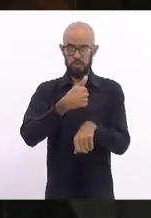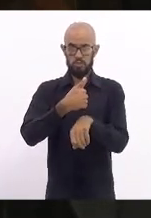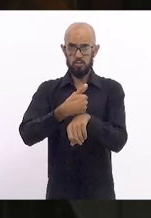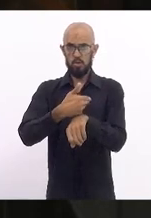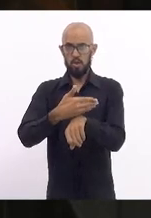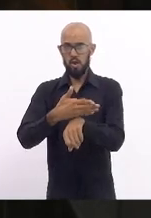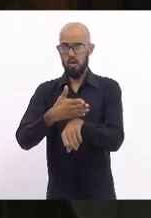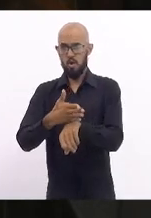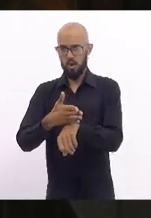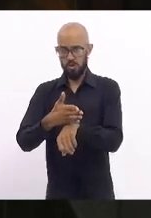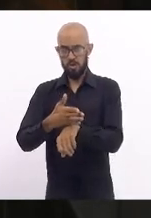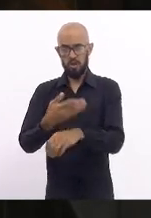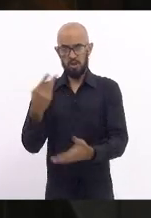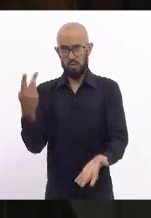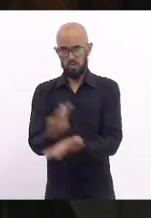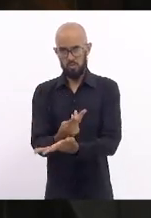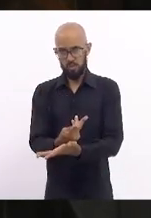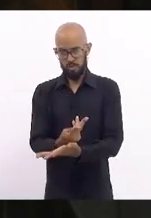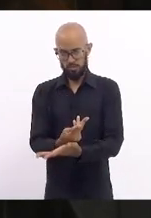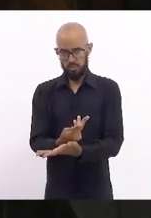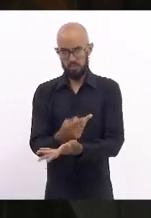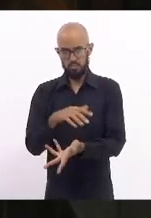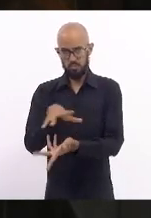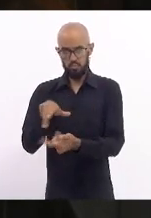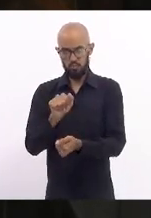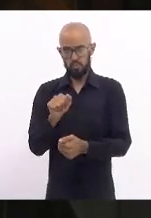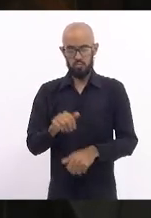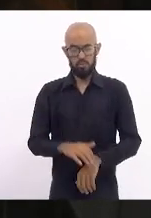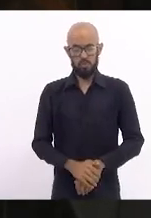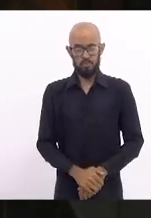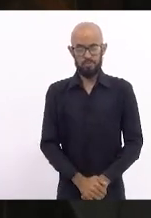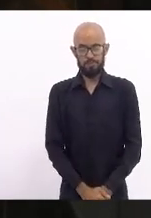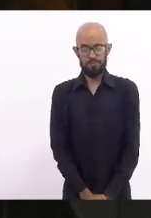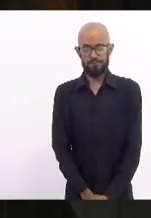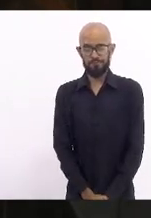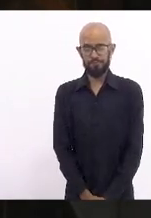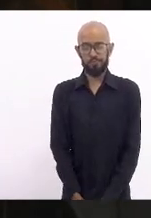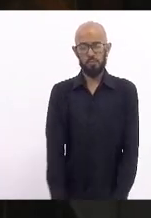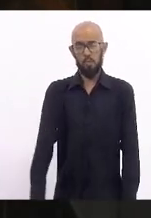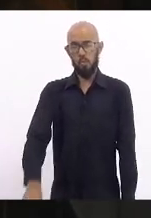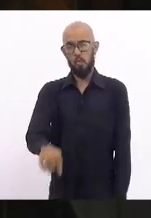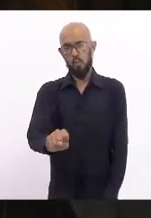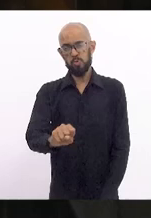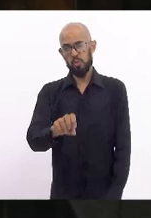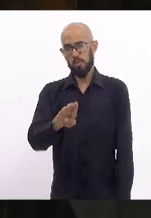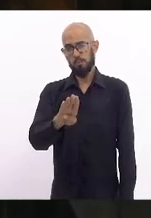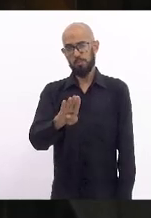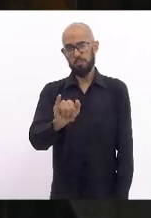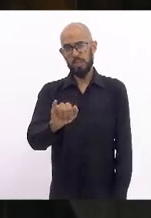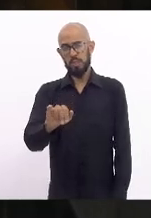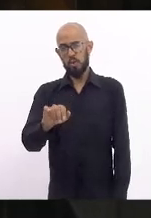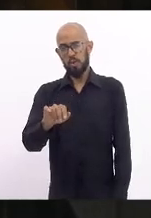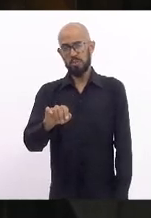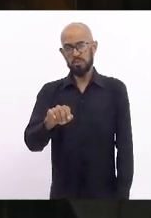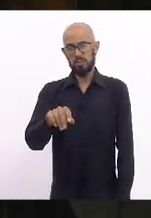é colocada na mesa. como oito bilhões de pessoas